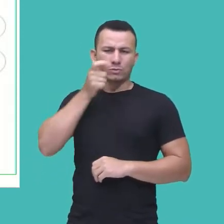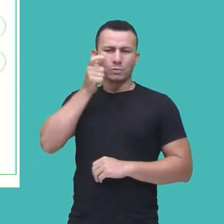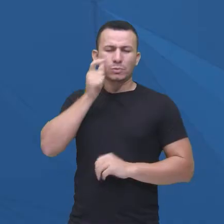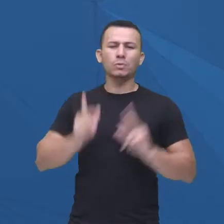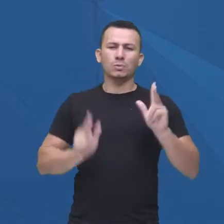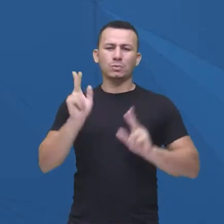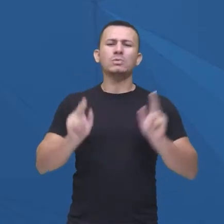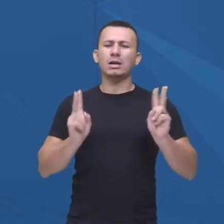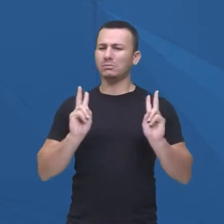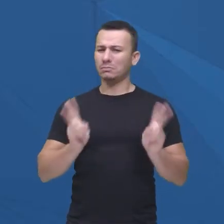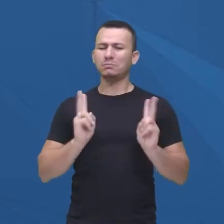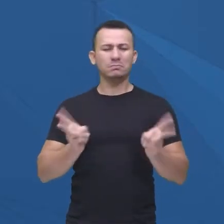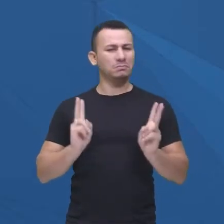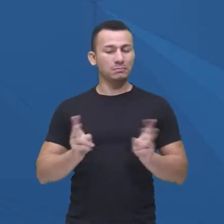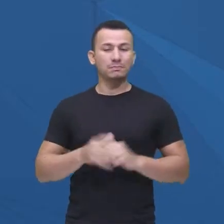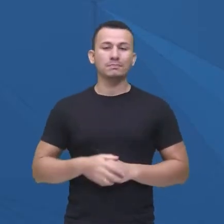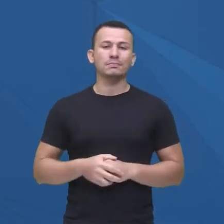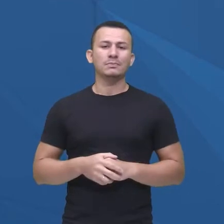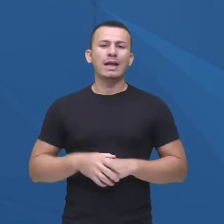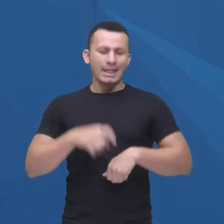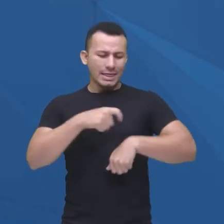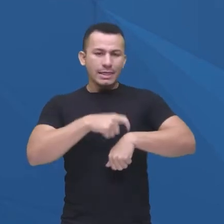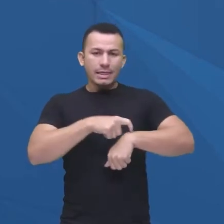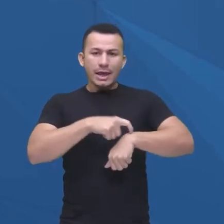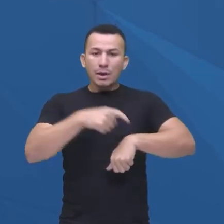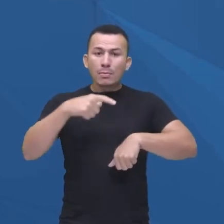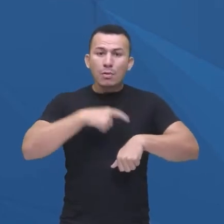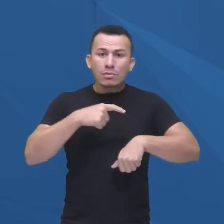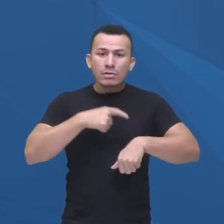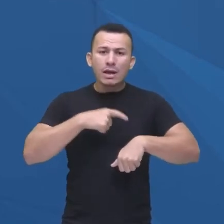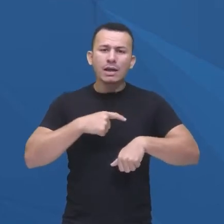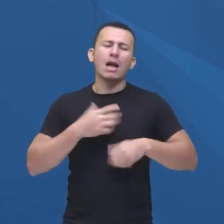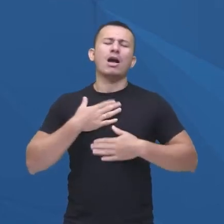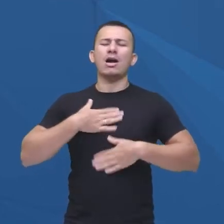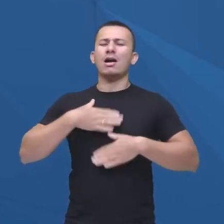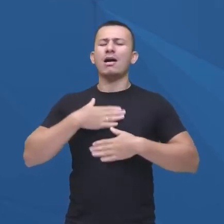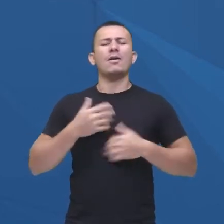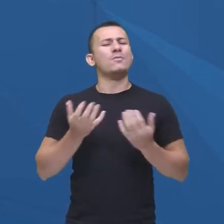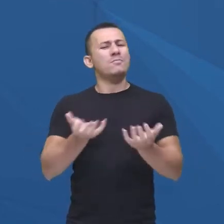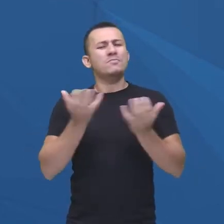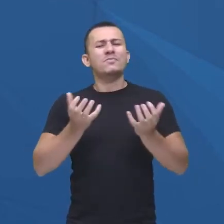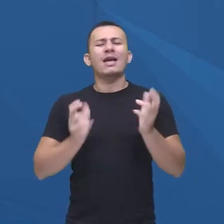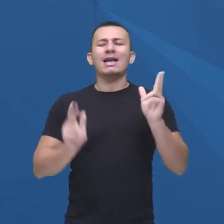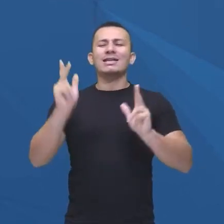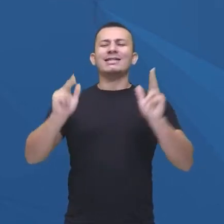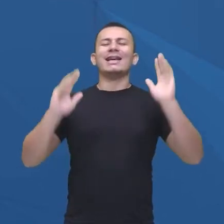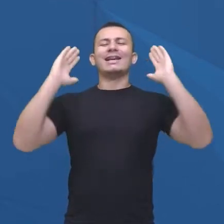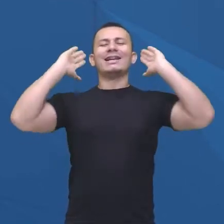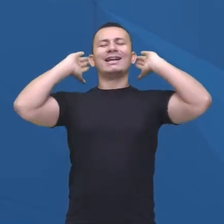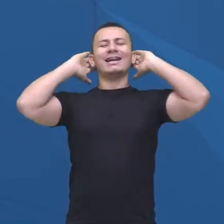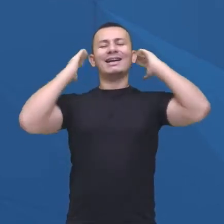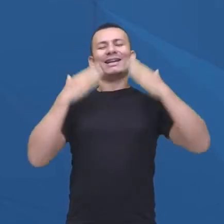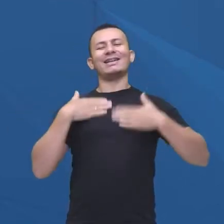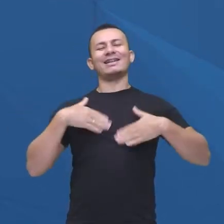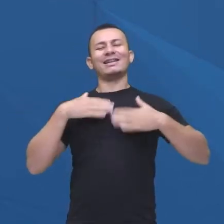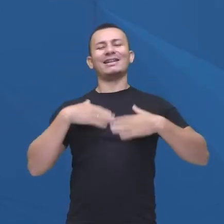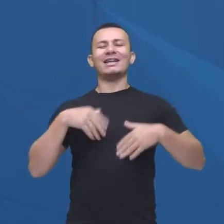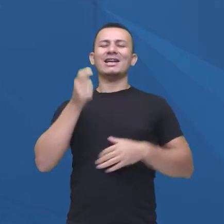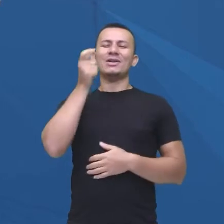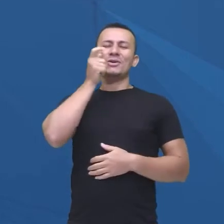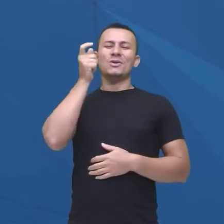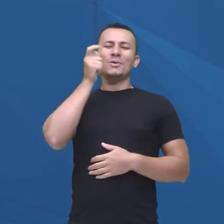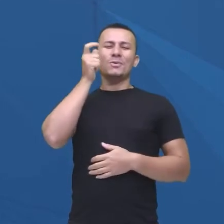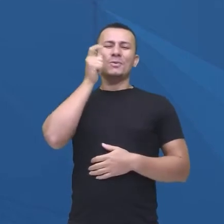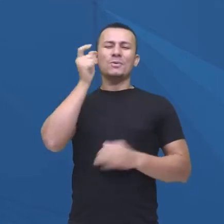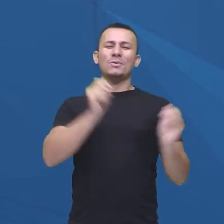confessar aqui para vocês, né? Dá vontade de ficar ali, bernando, né? Descansando, só assistindo série, vivendo ali